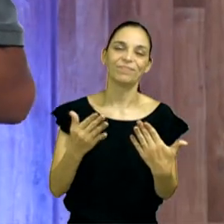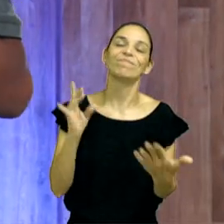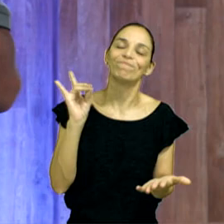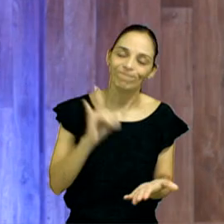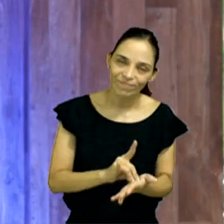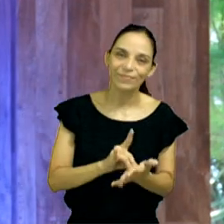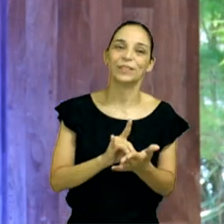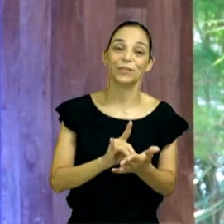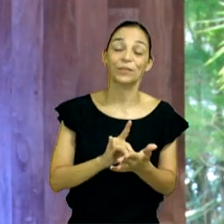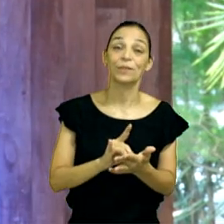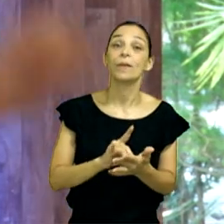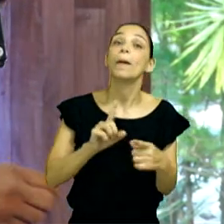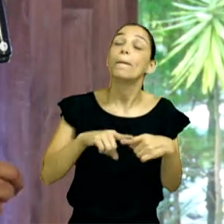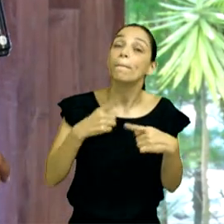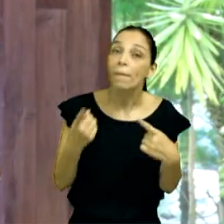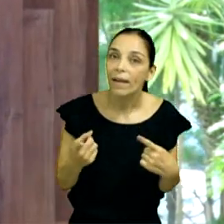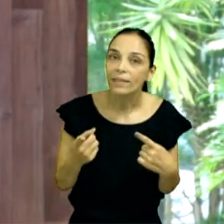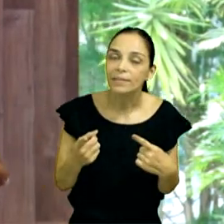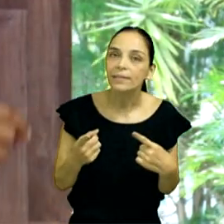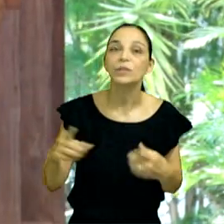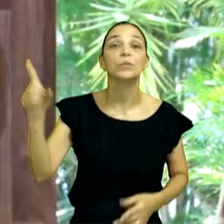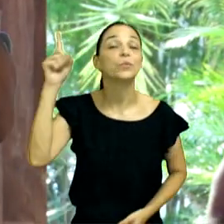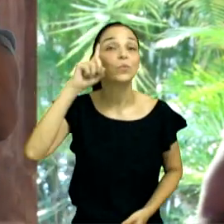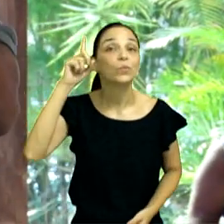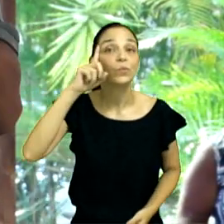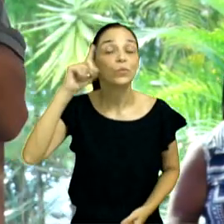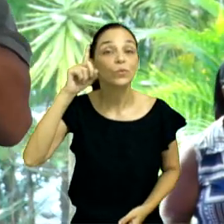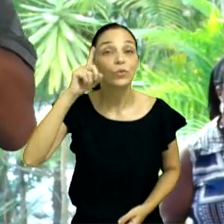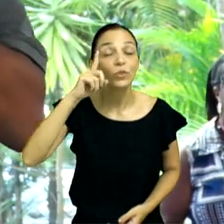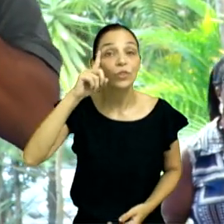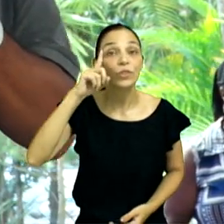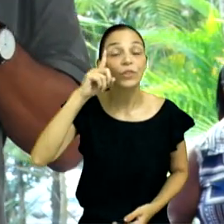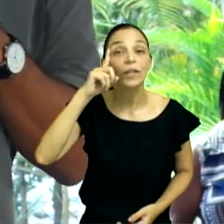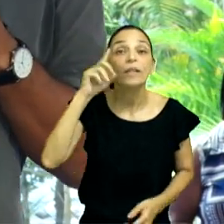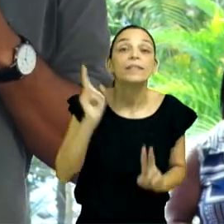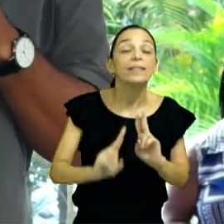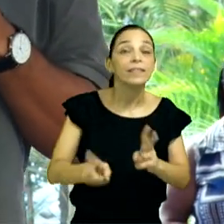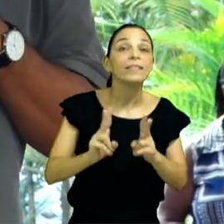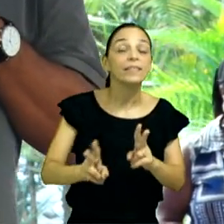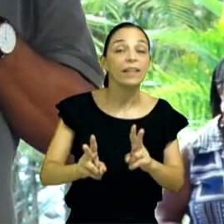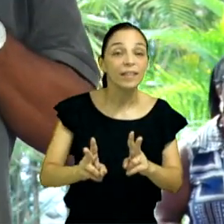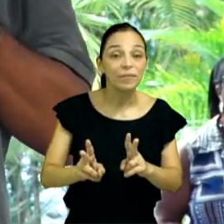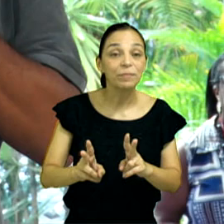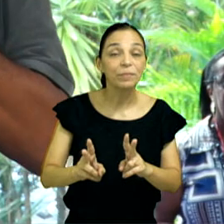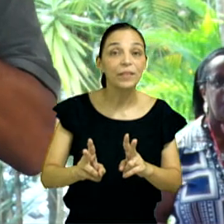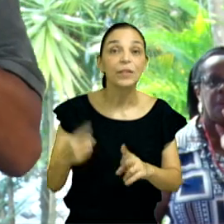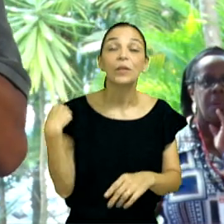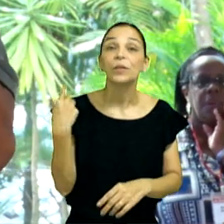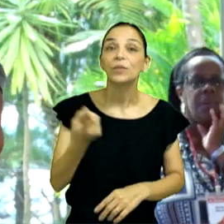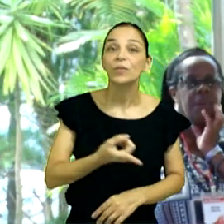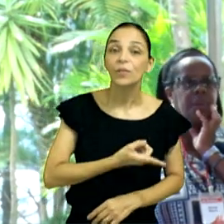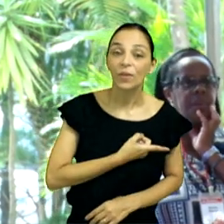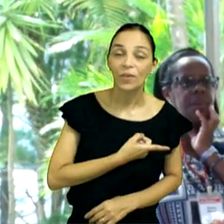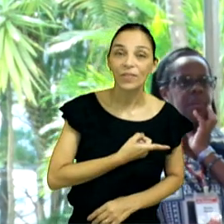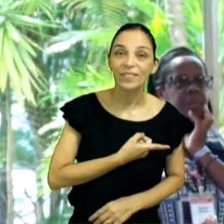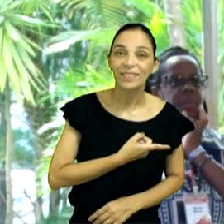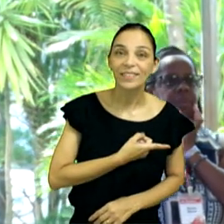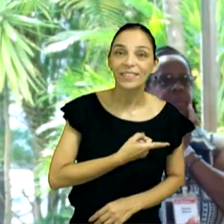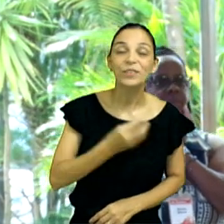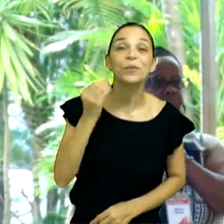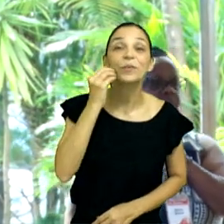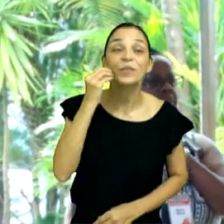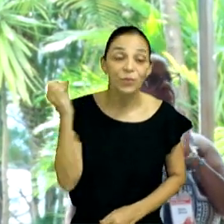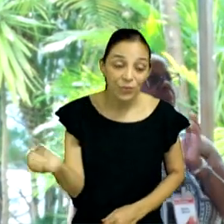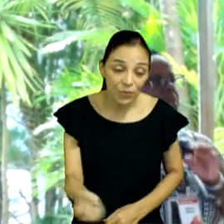Agora, todos os dias e a todos os momentos, nós temos novas